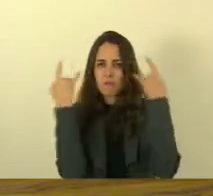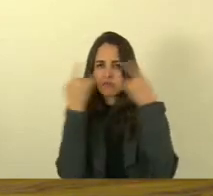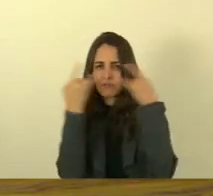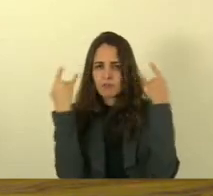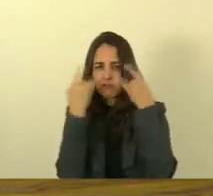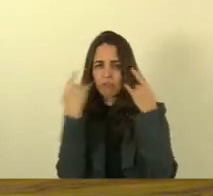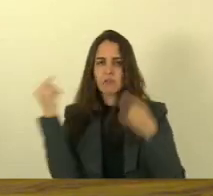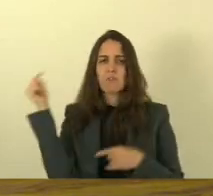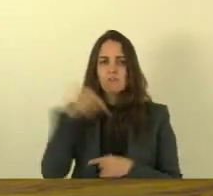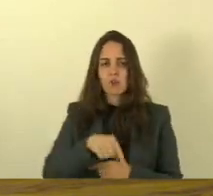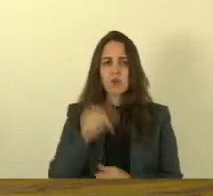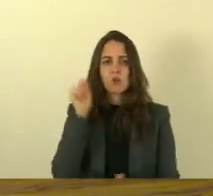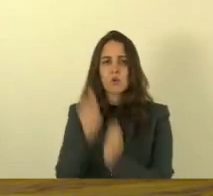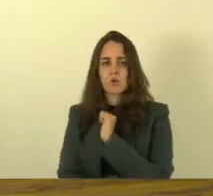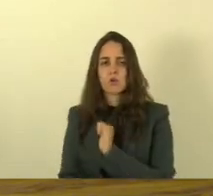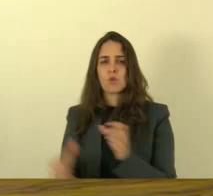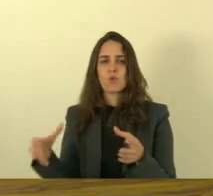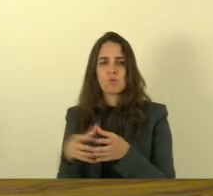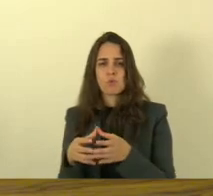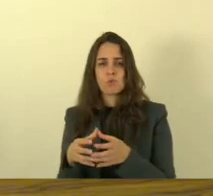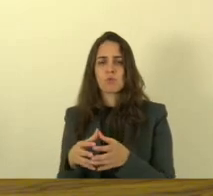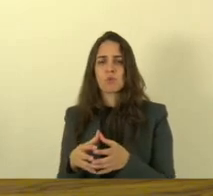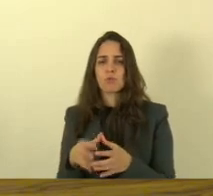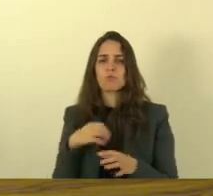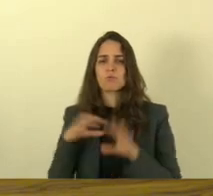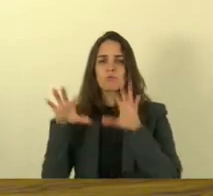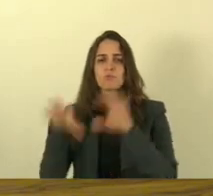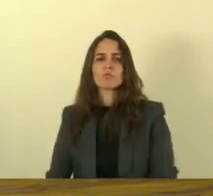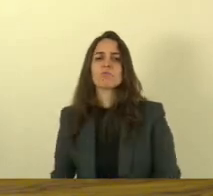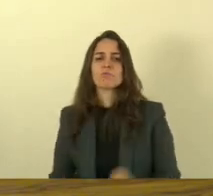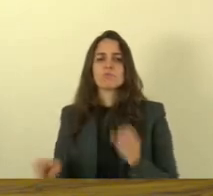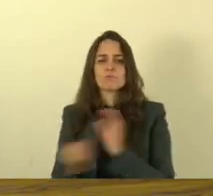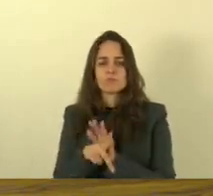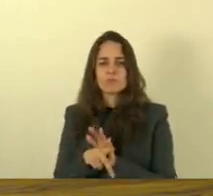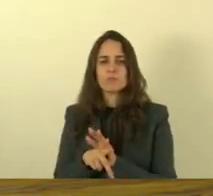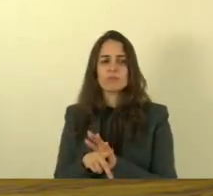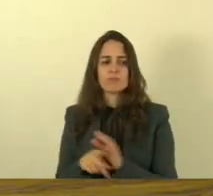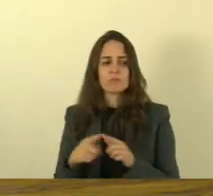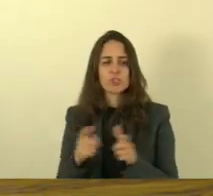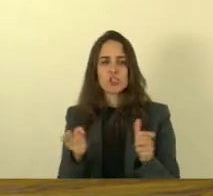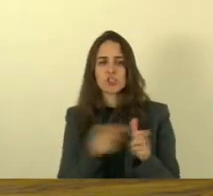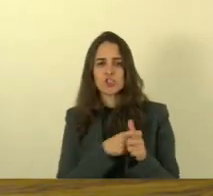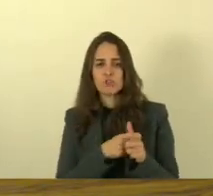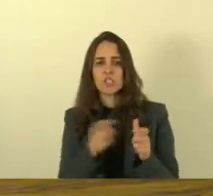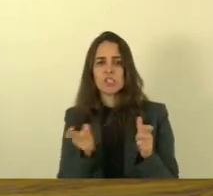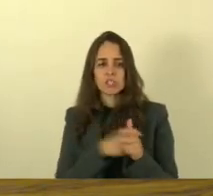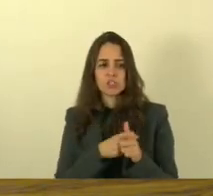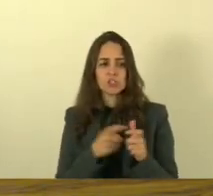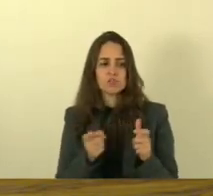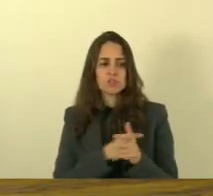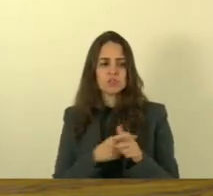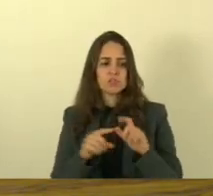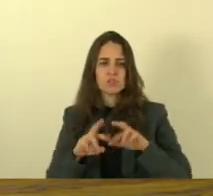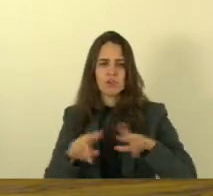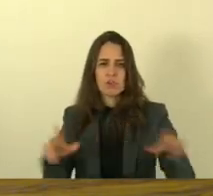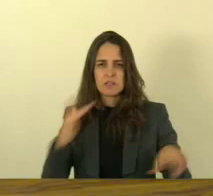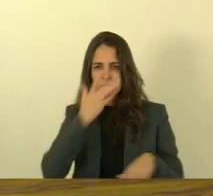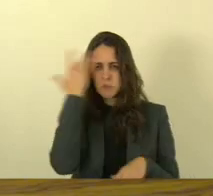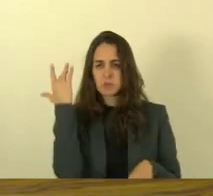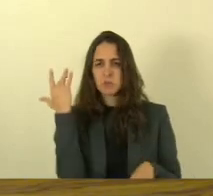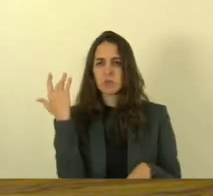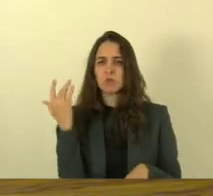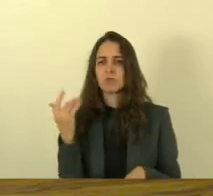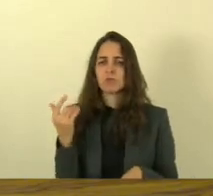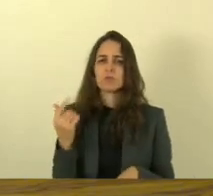vieram para a Desportiva para poder tomar o patrimônio porque estavam devendo a Deus e o mundo uma